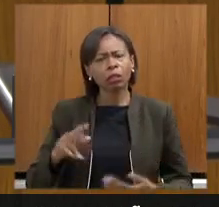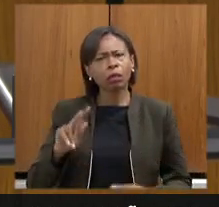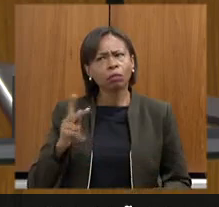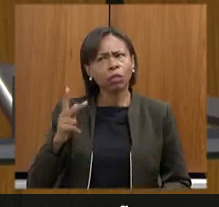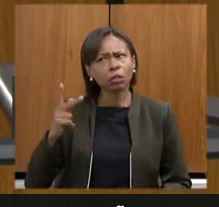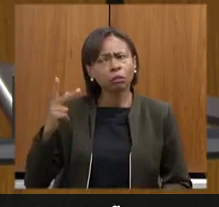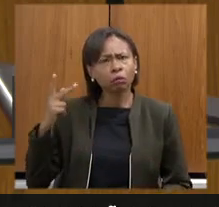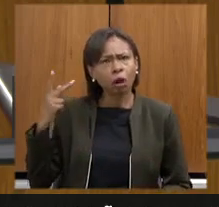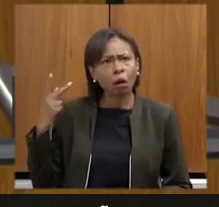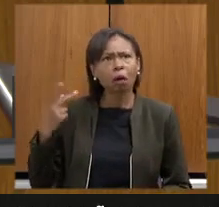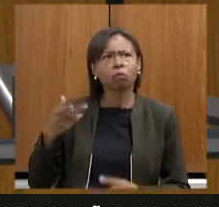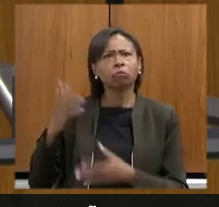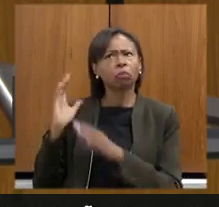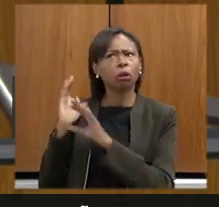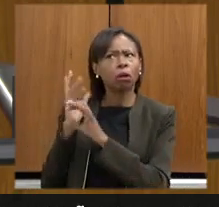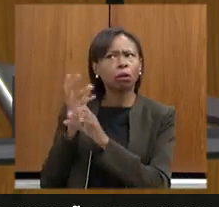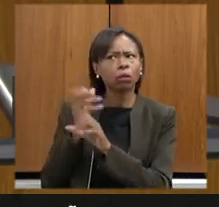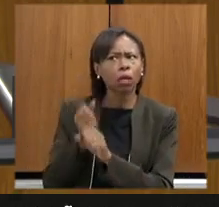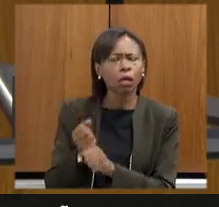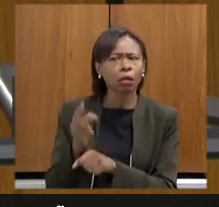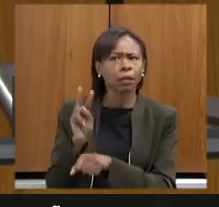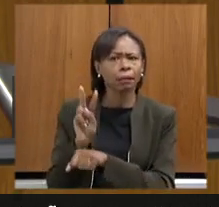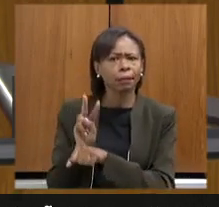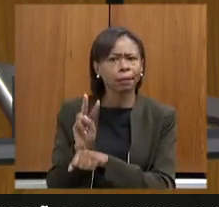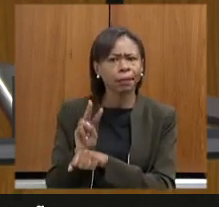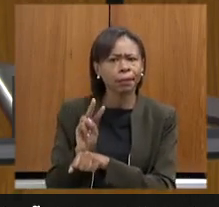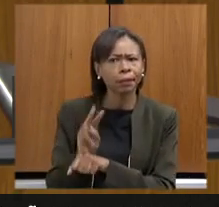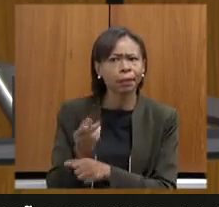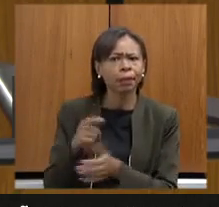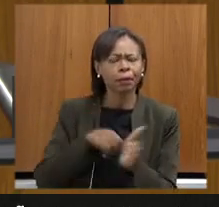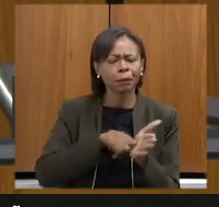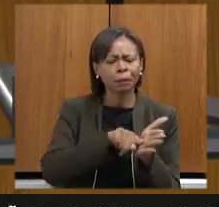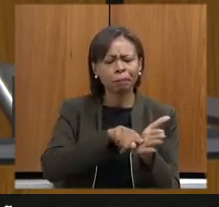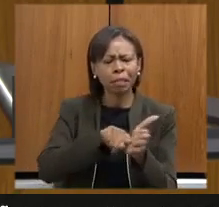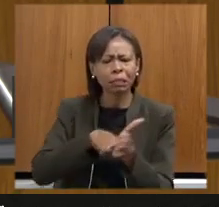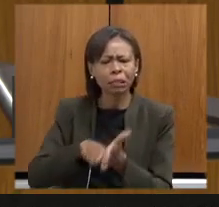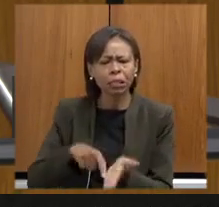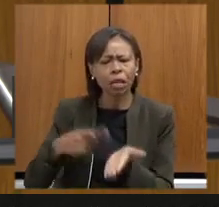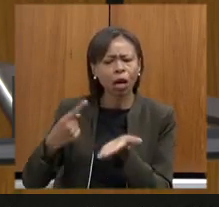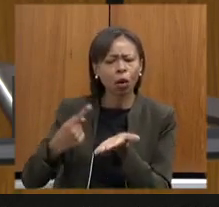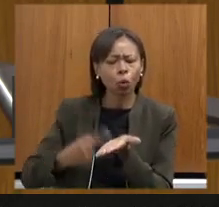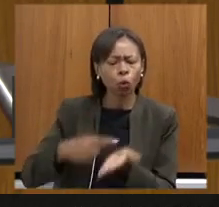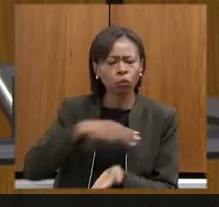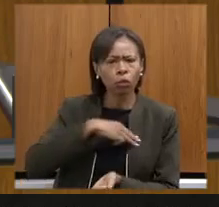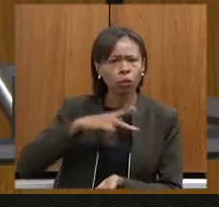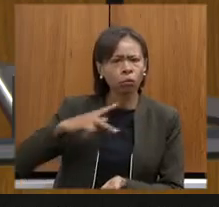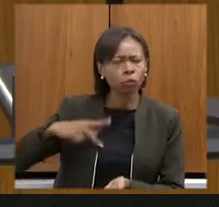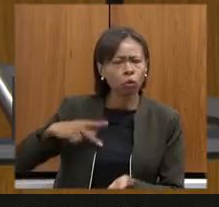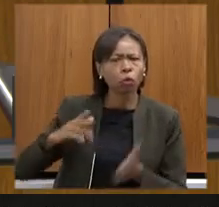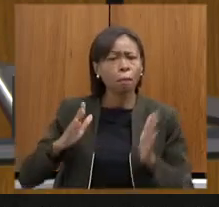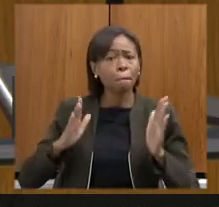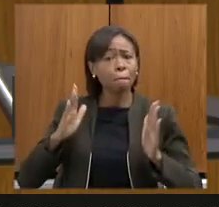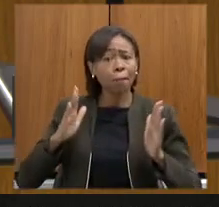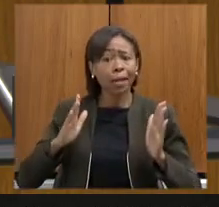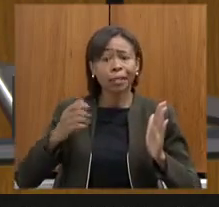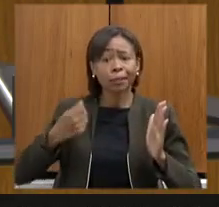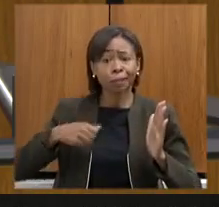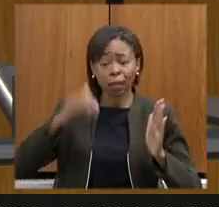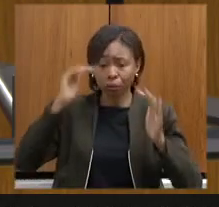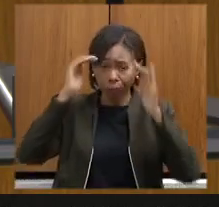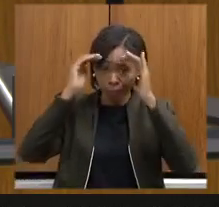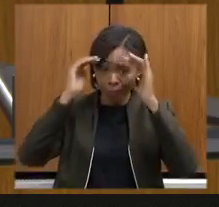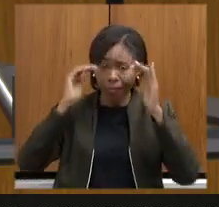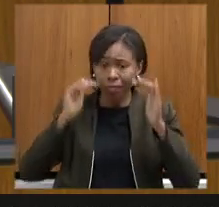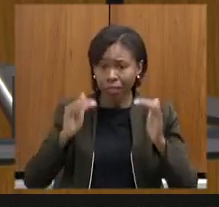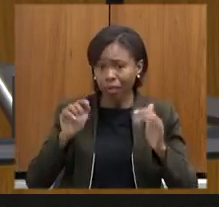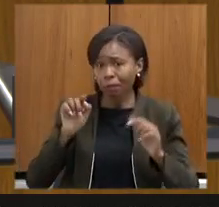preservação, estudos feitos, acordos com o Ministério Público, prazos que deveriam ser cumpridos para o